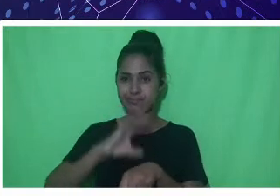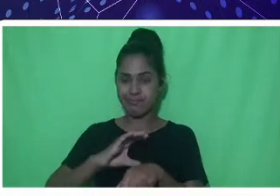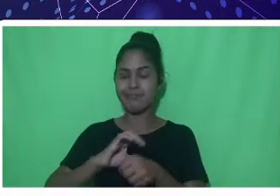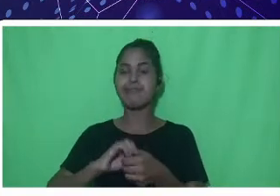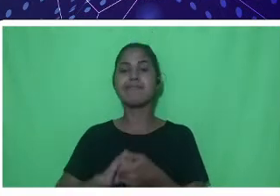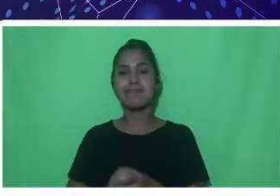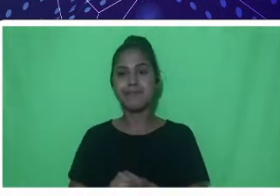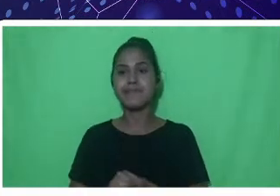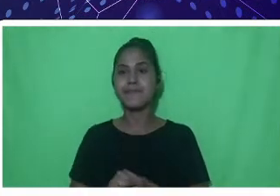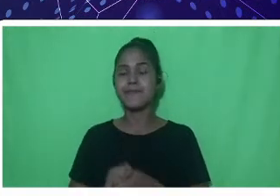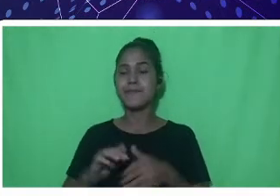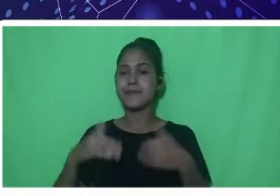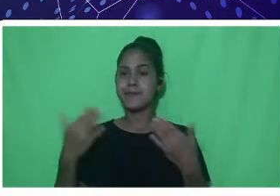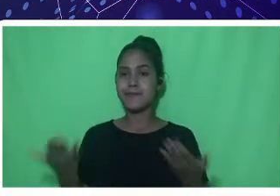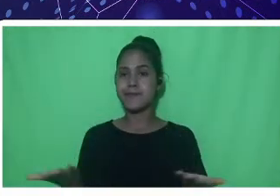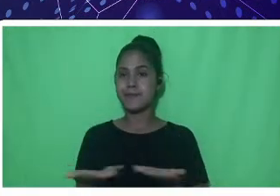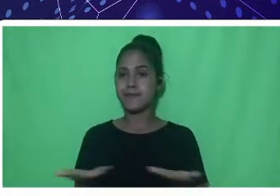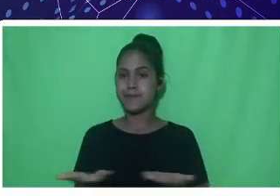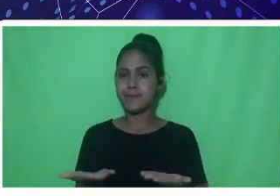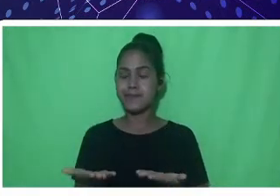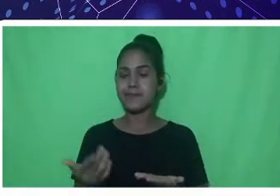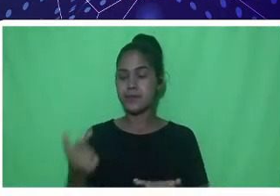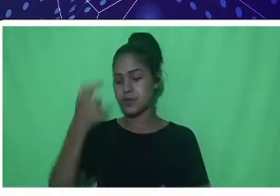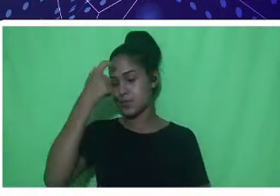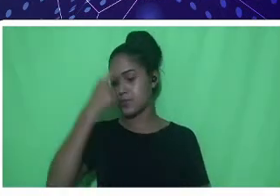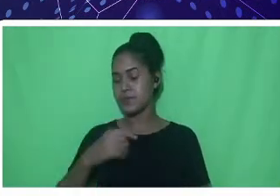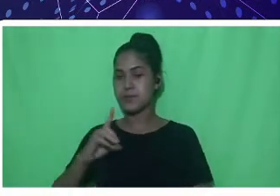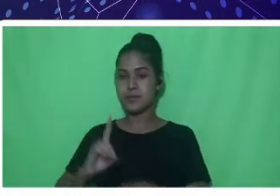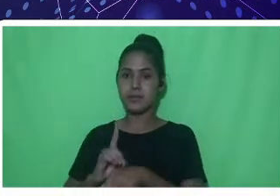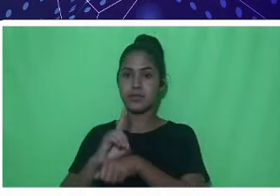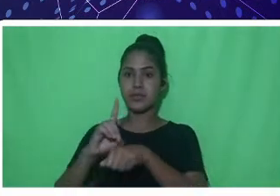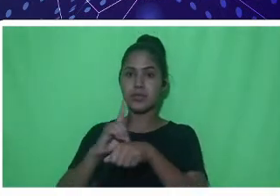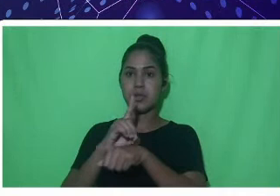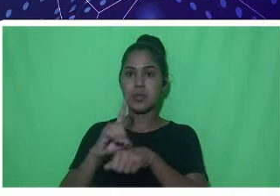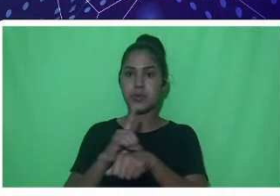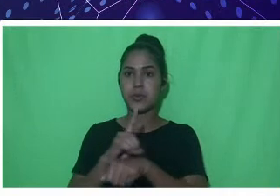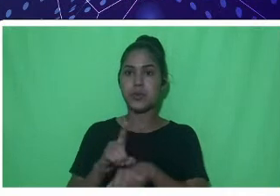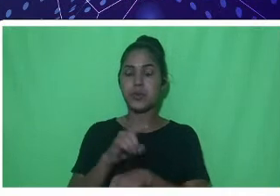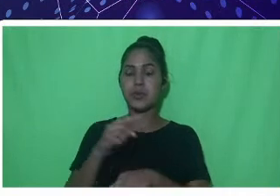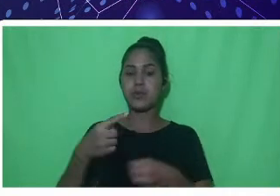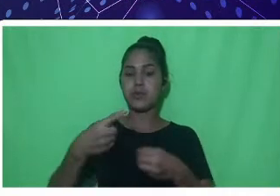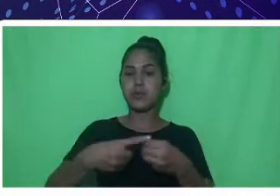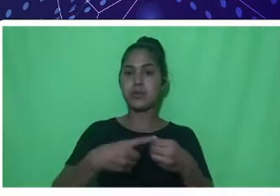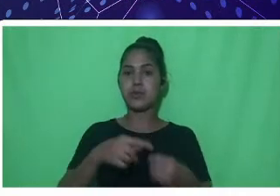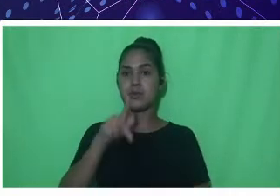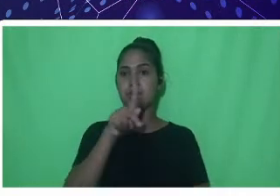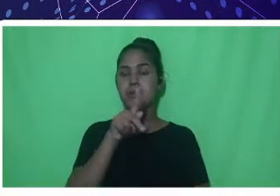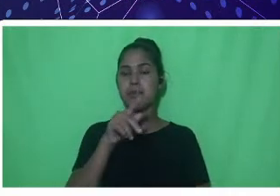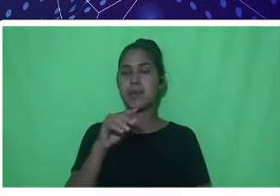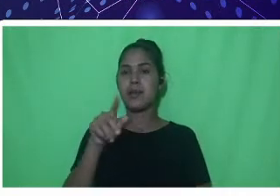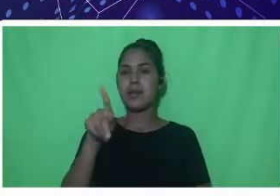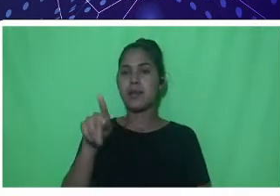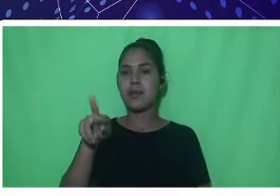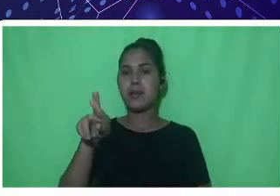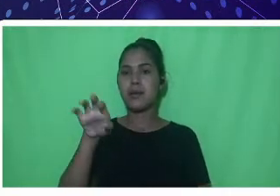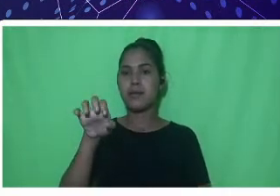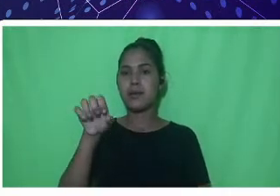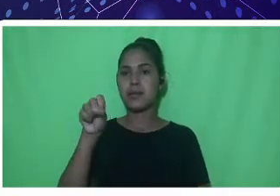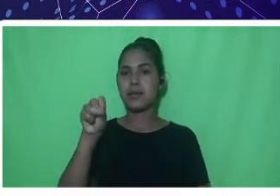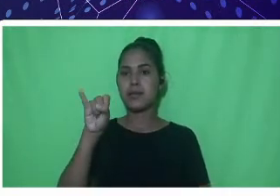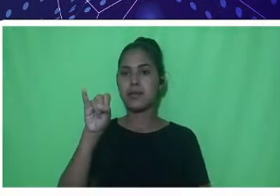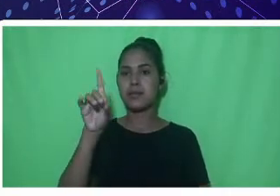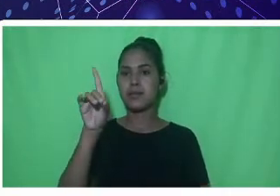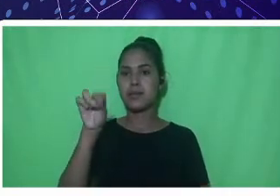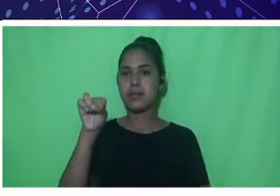Atualmente, eu estou na direção do campus aqui de Presidente Médici, né, então, em nome da direção do campus de Presidente